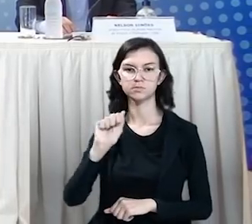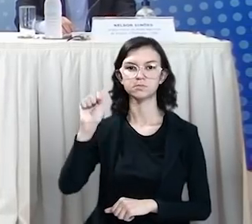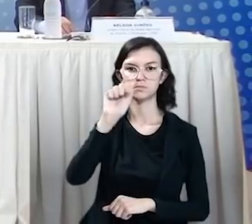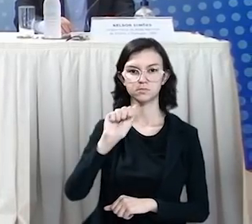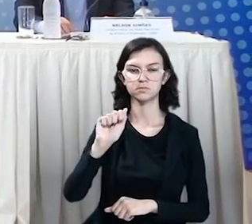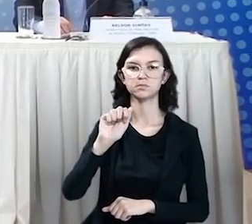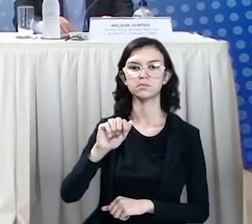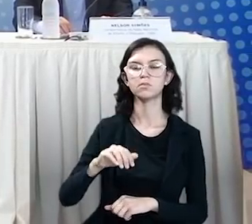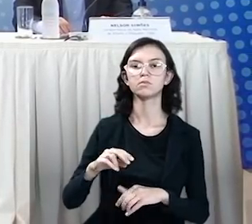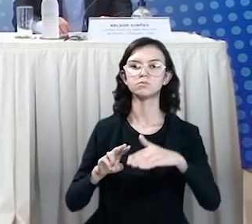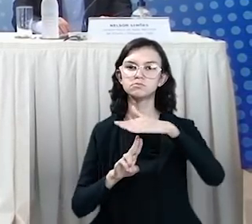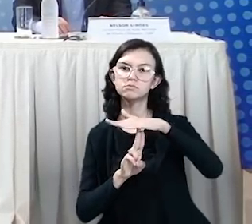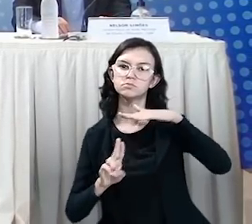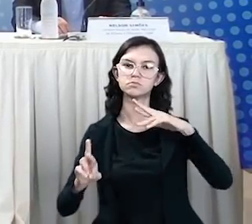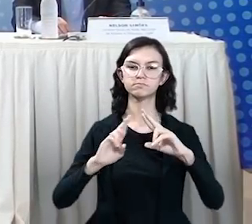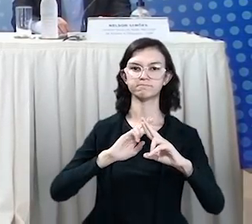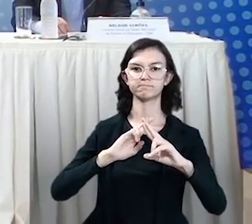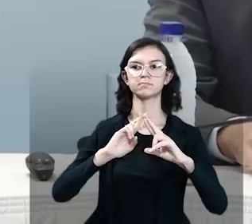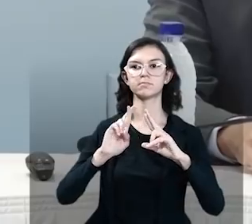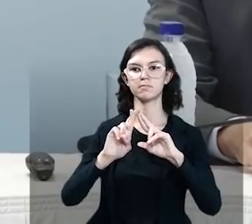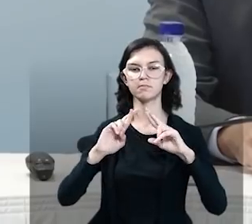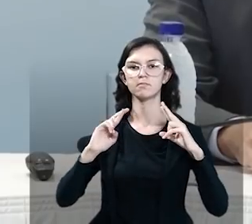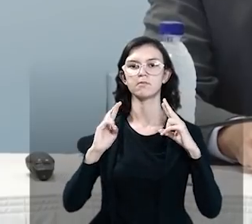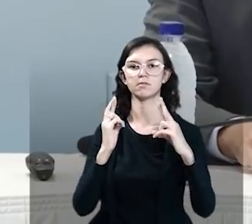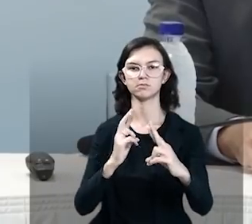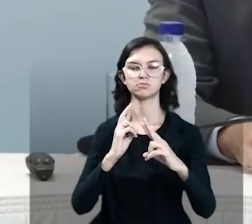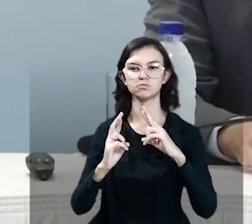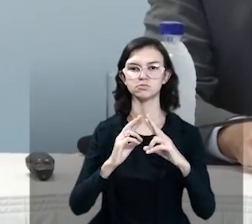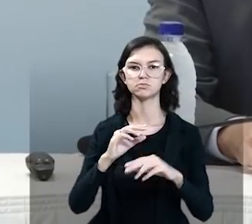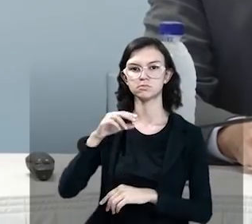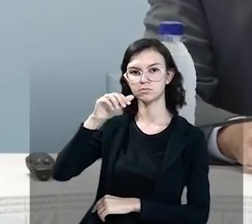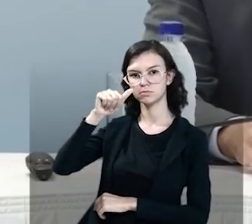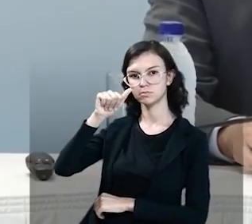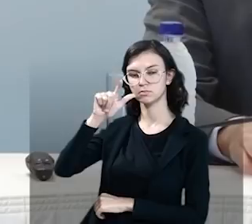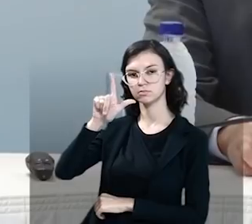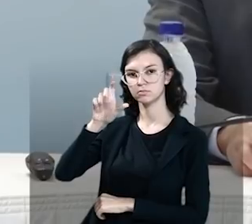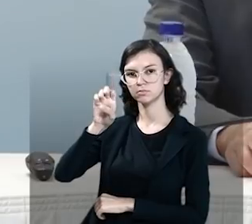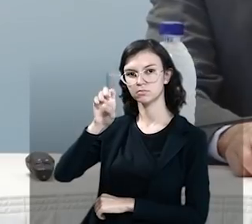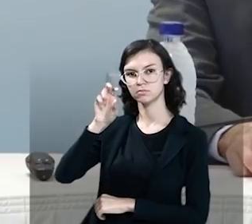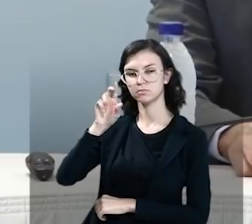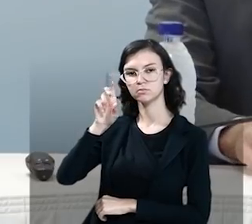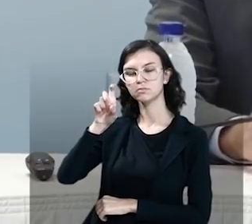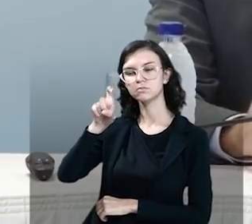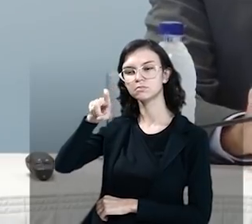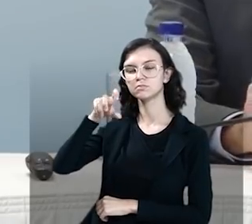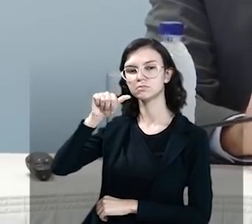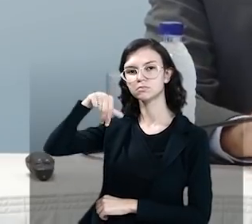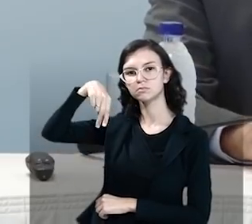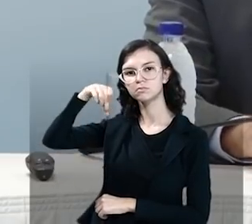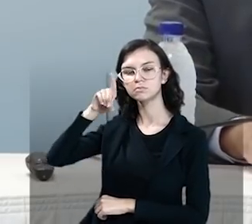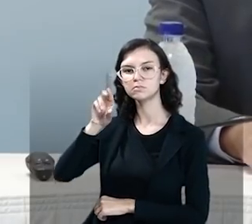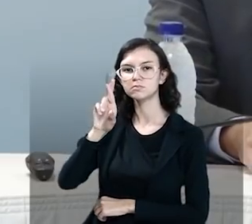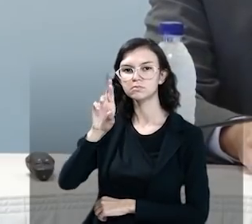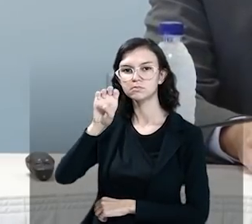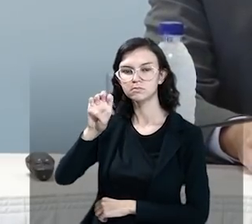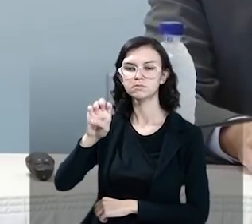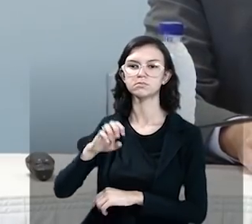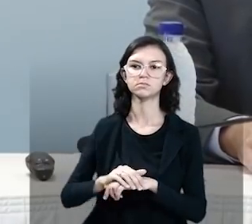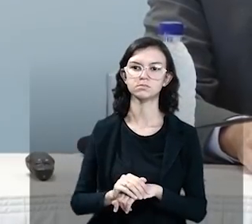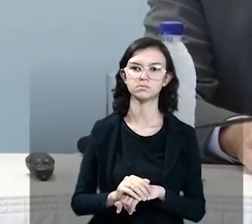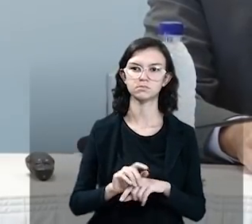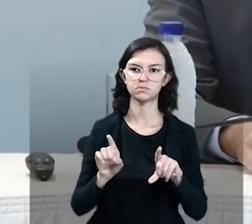Alexandre dos Anjos, o gerente de serviços da RNP, responsável pelo